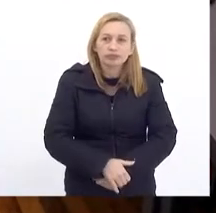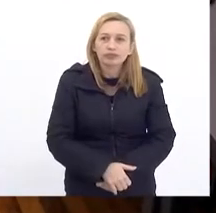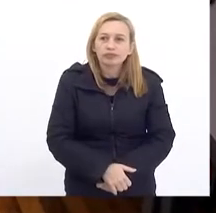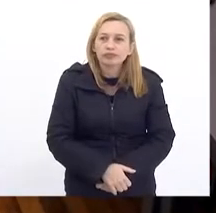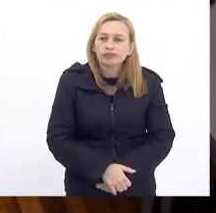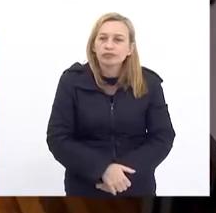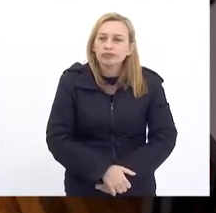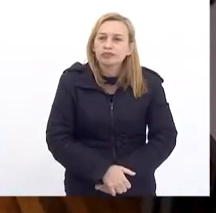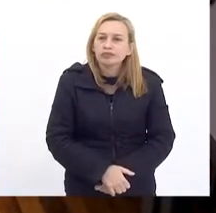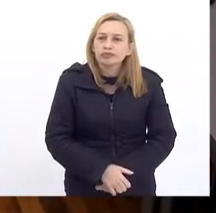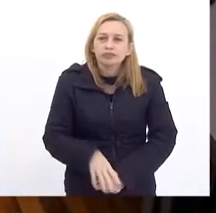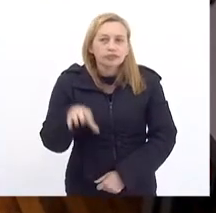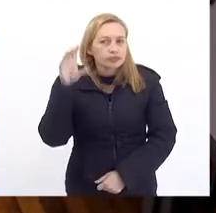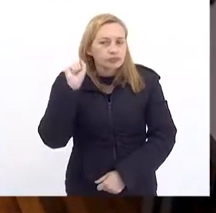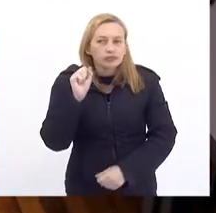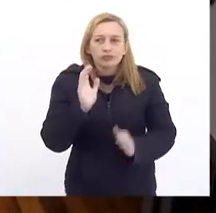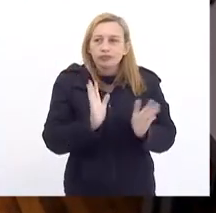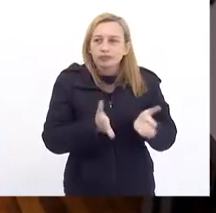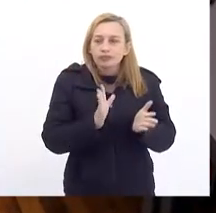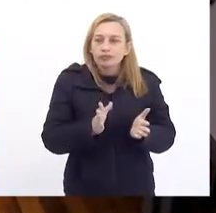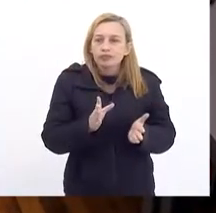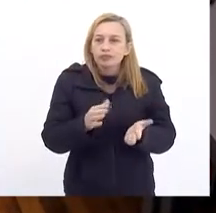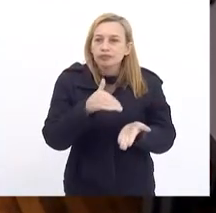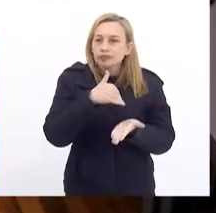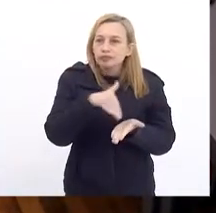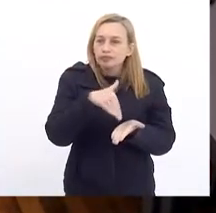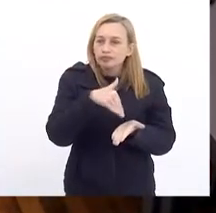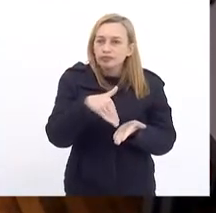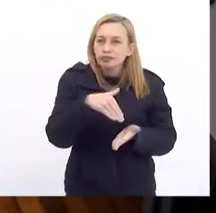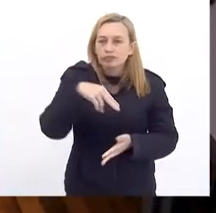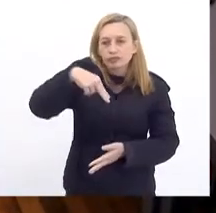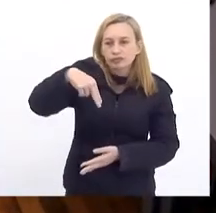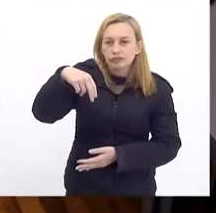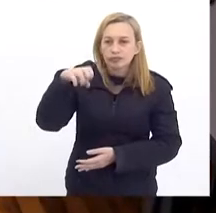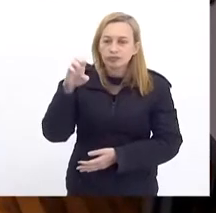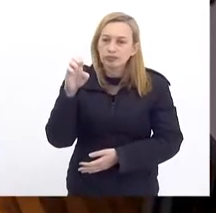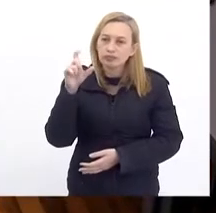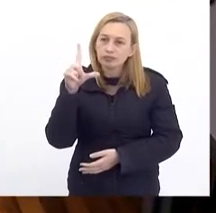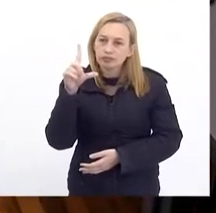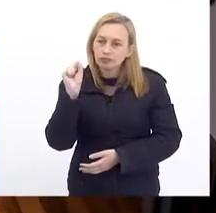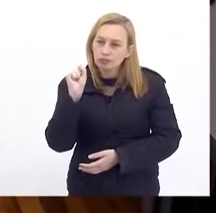ouvir Agora a palavra Do secretário Nelson Rocha